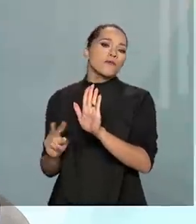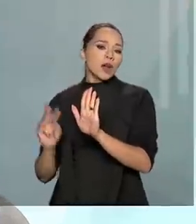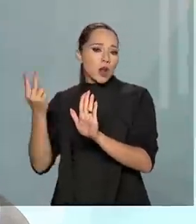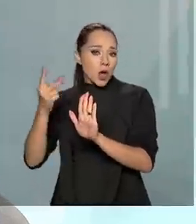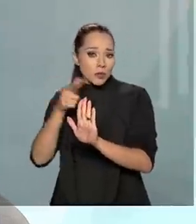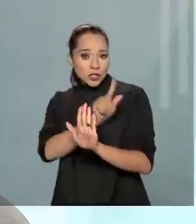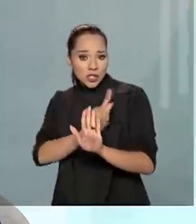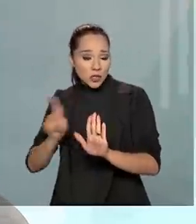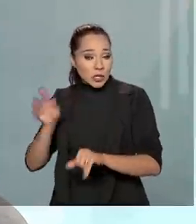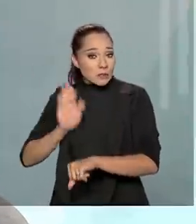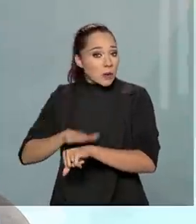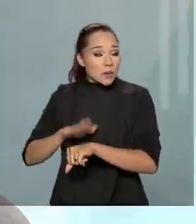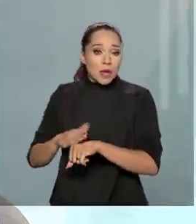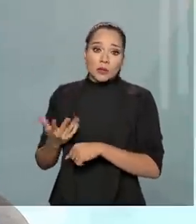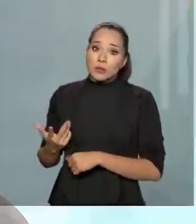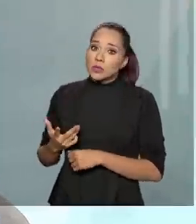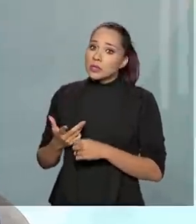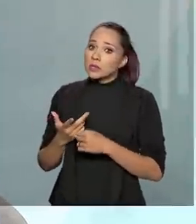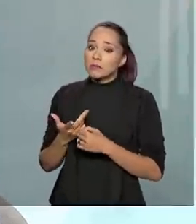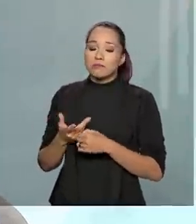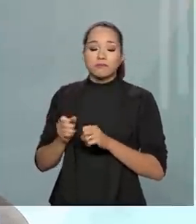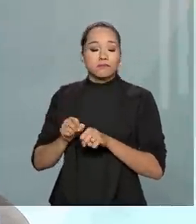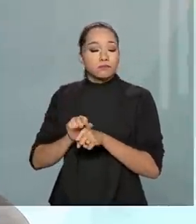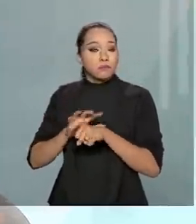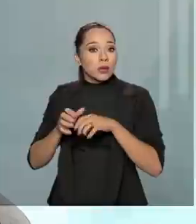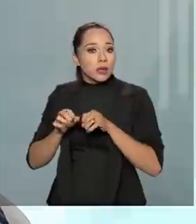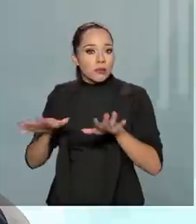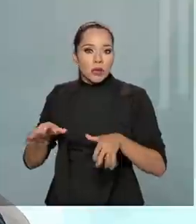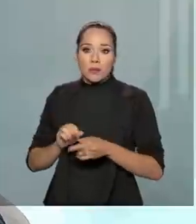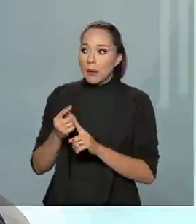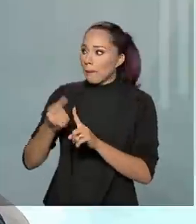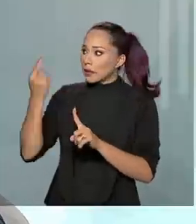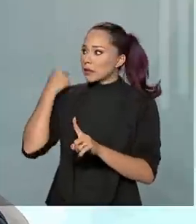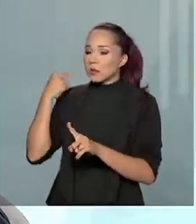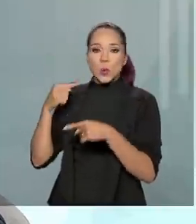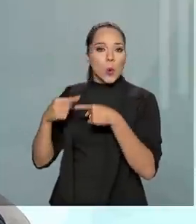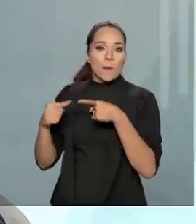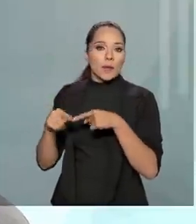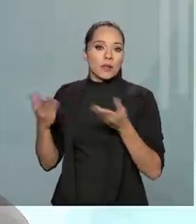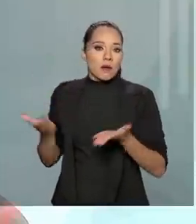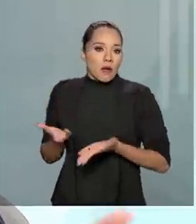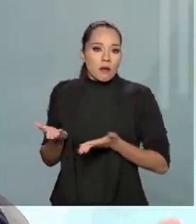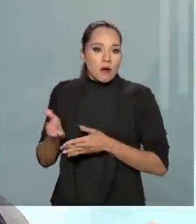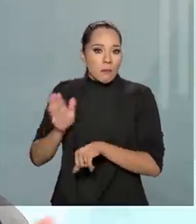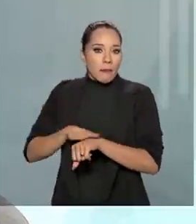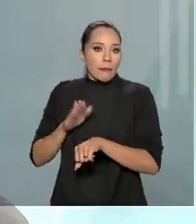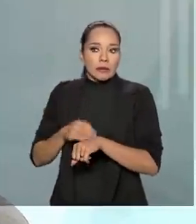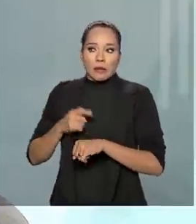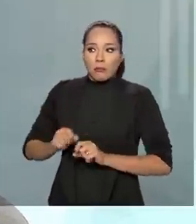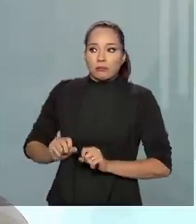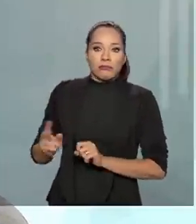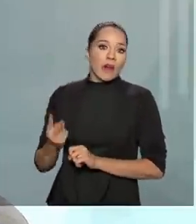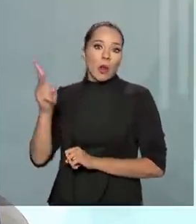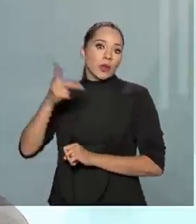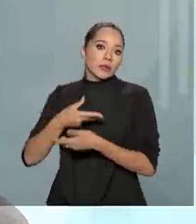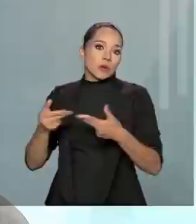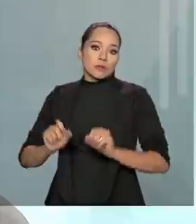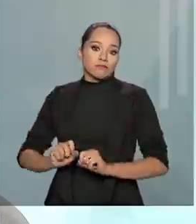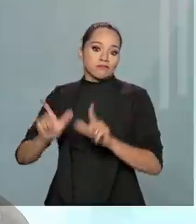nesse momento de pandemia, porque a referência que nós tínhamos anteriormente não é adequada para esse momento onde tínhamos um aumento de preço.